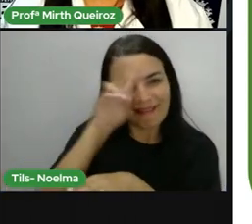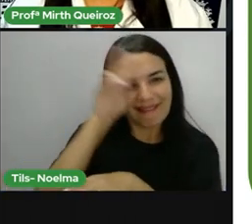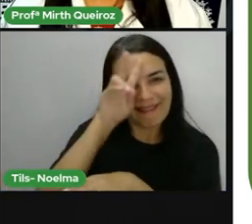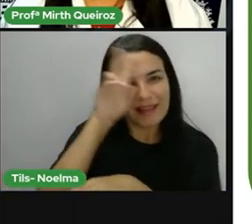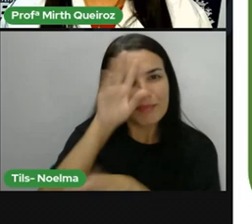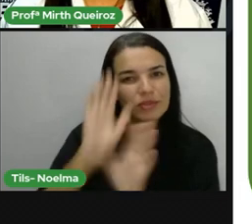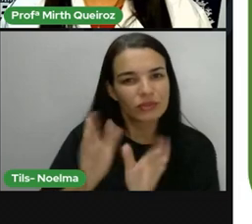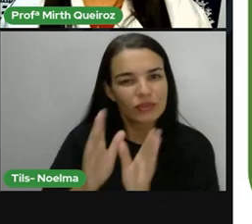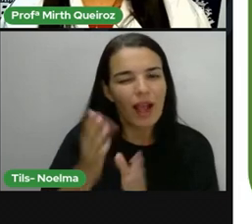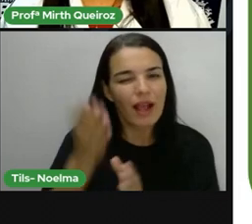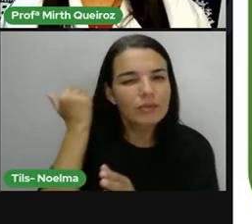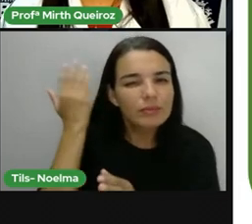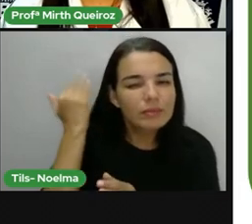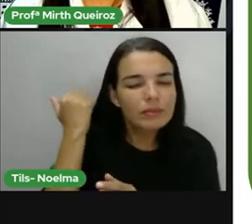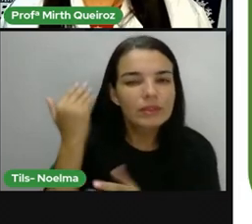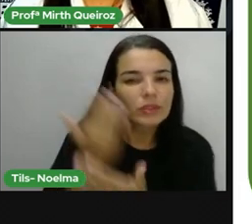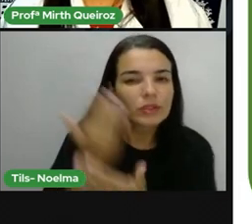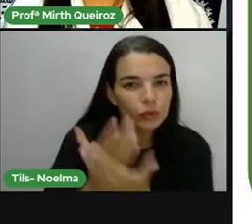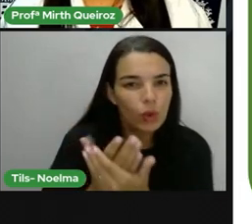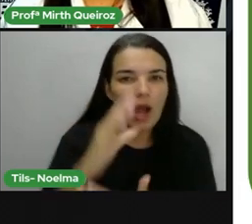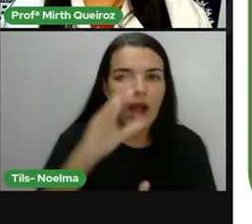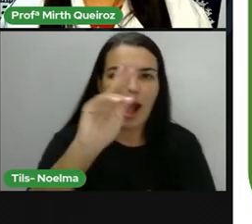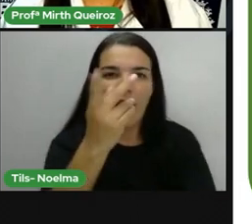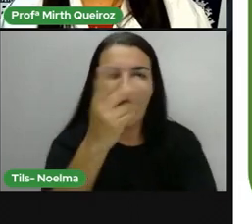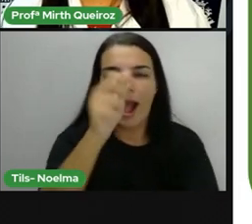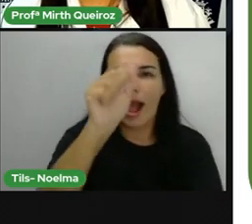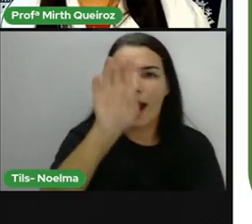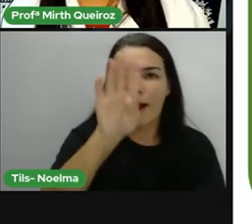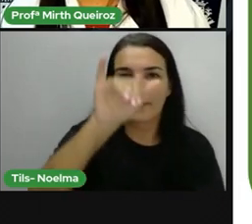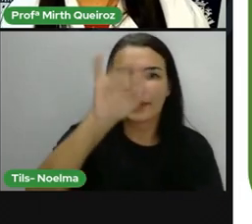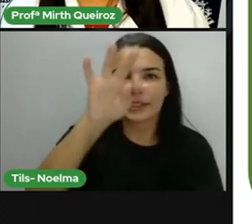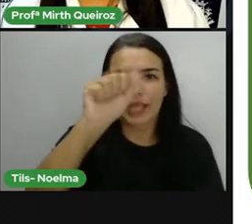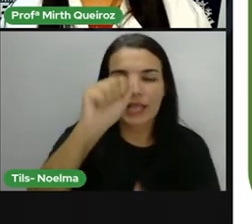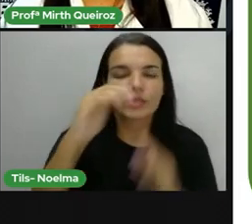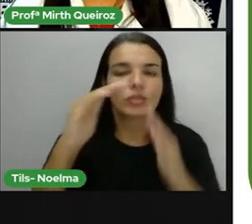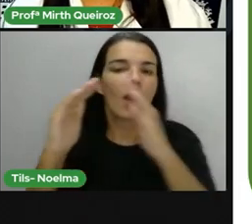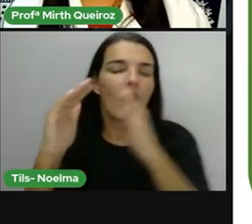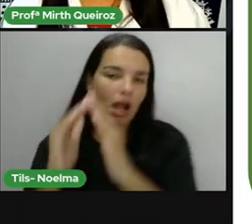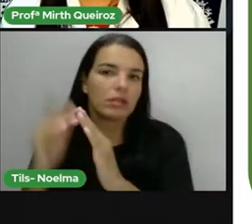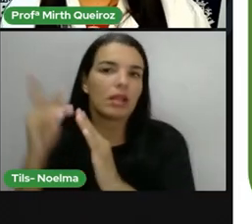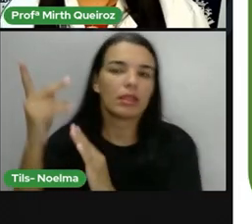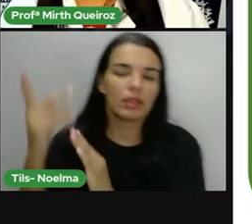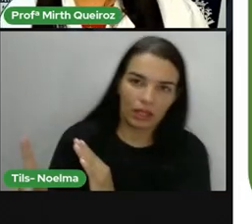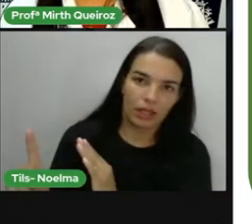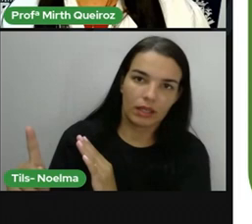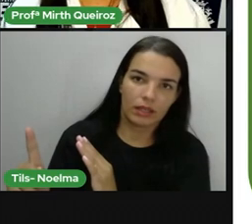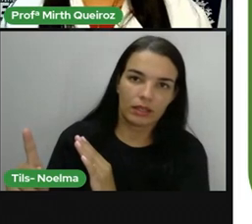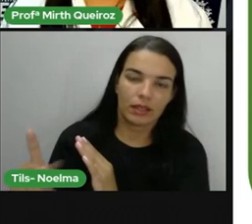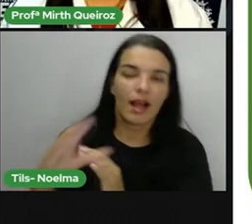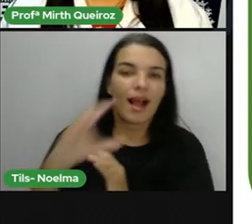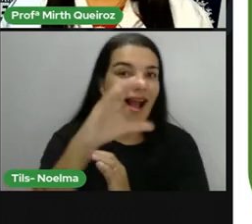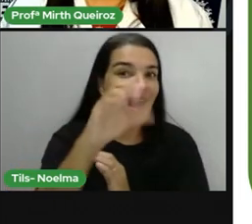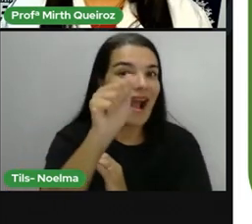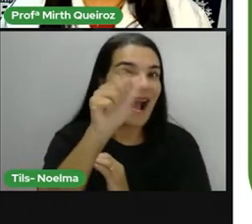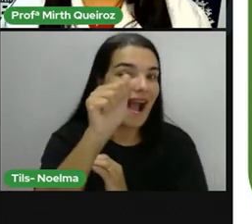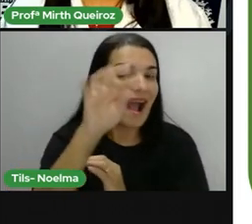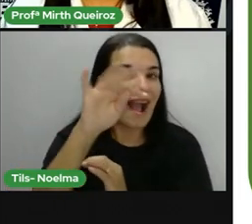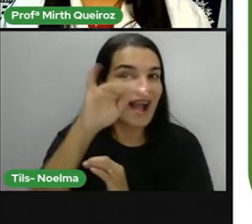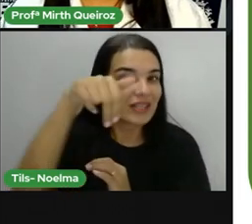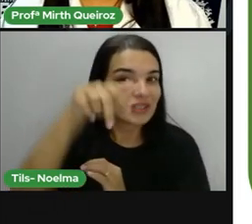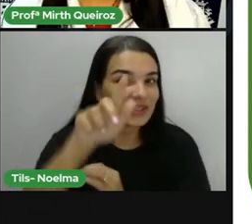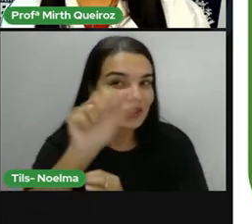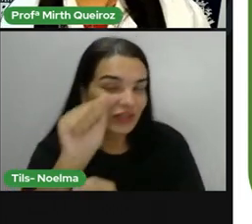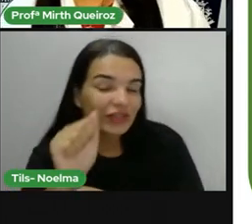esses termos lá na outra aula? O habitat é o local que ela mora, né? Ela vive aí na caatinga e